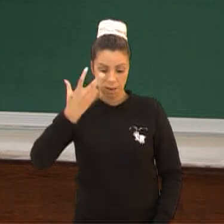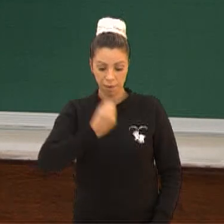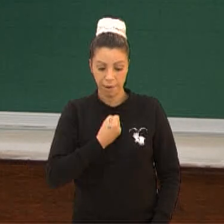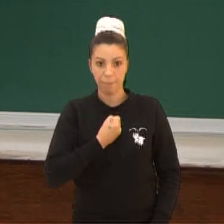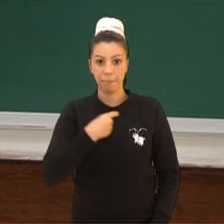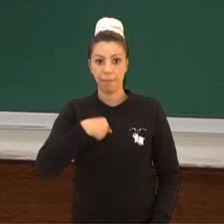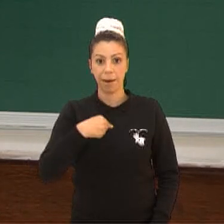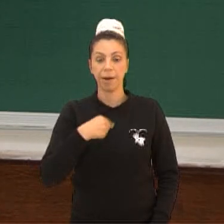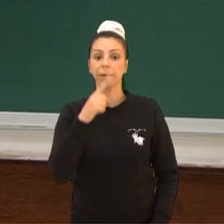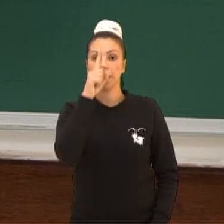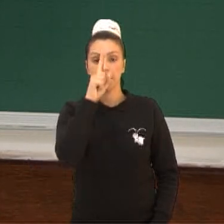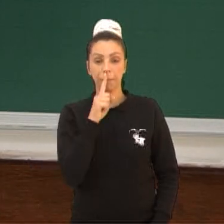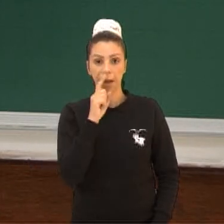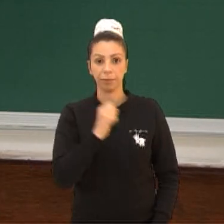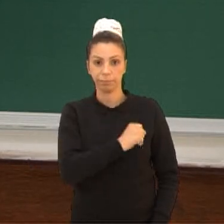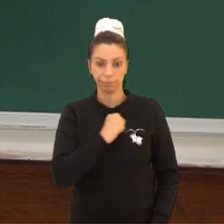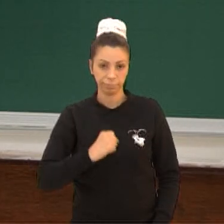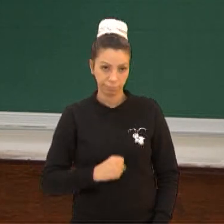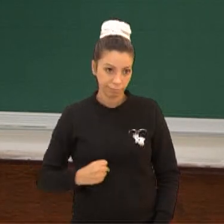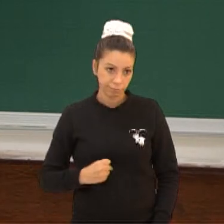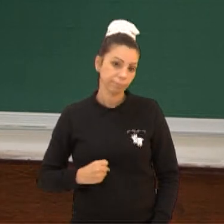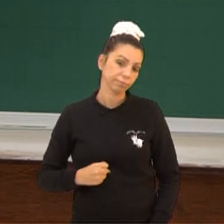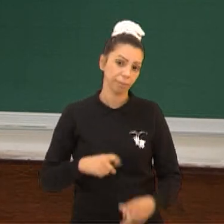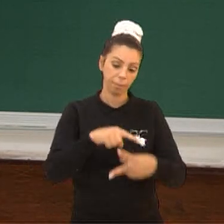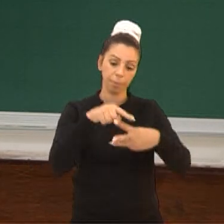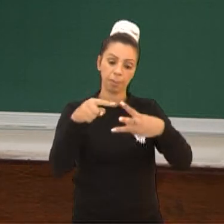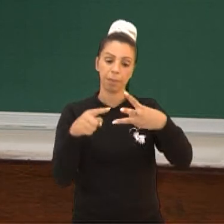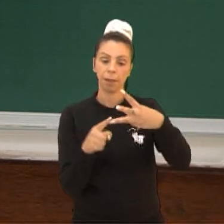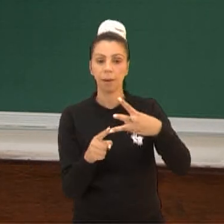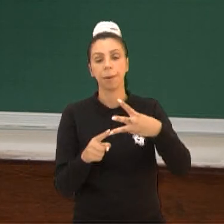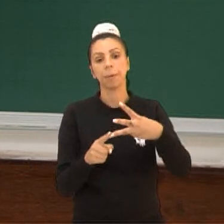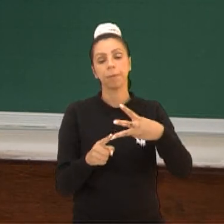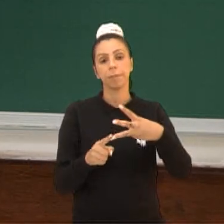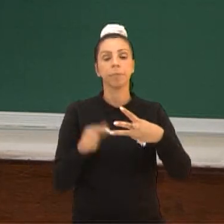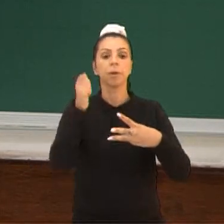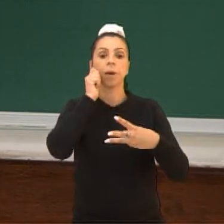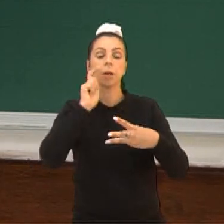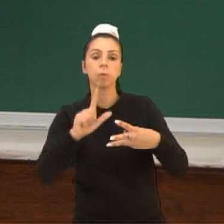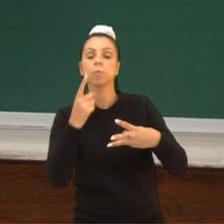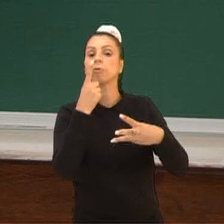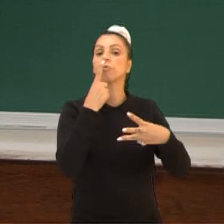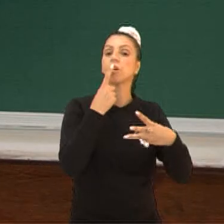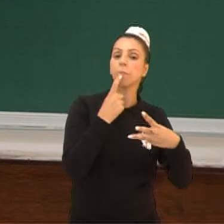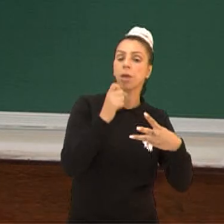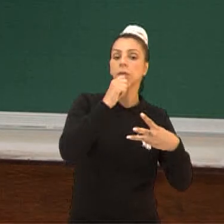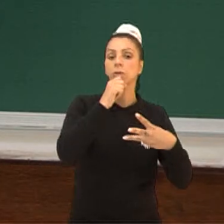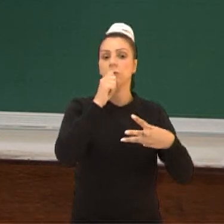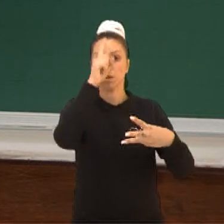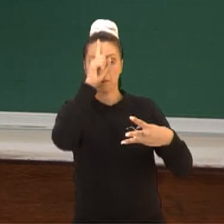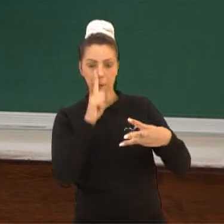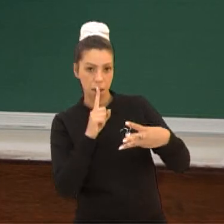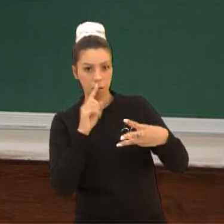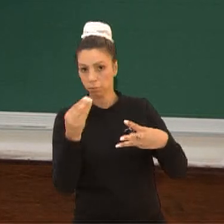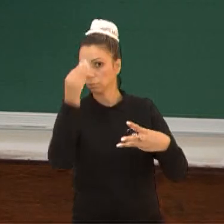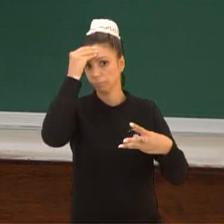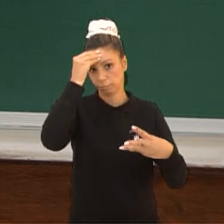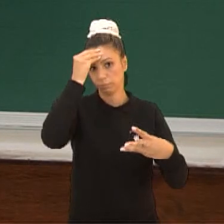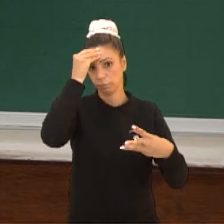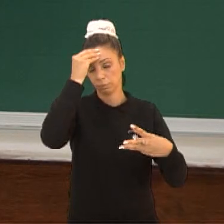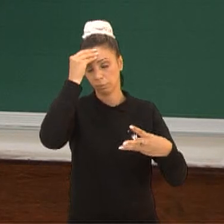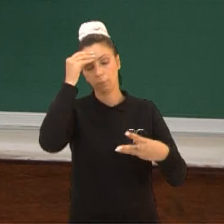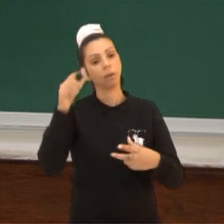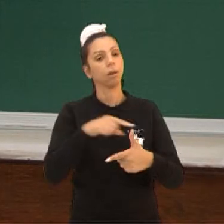amarela, que é aquele S do peito. Então nós temos as cores primárias, que é o azul, o vermelho e o amarelo. Decorado, não tem mais erro.